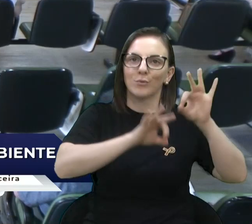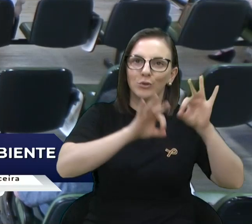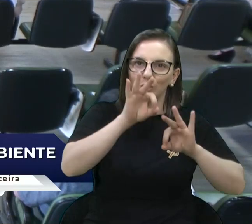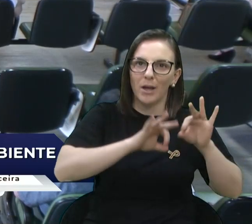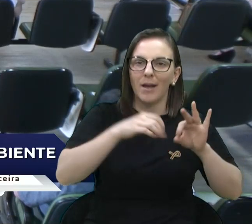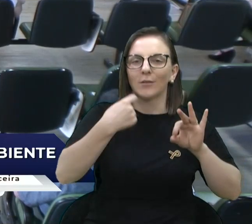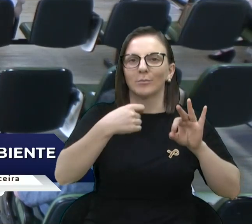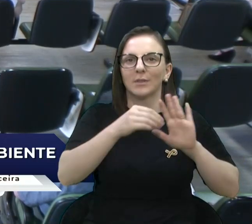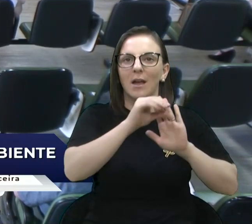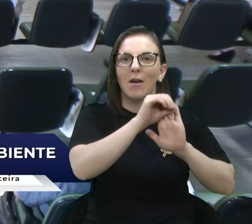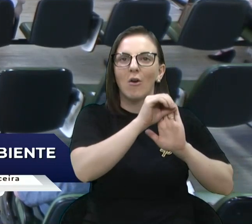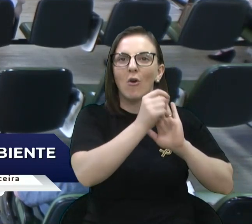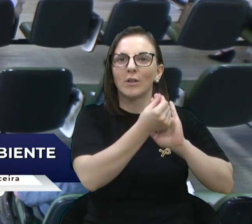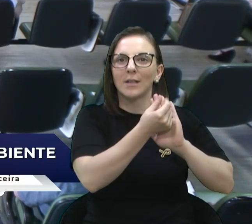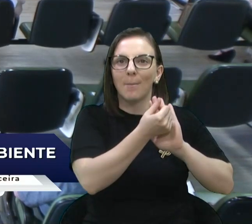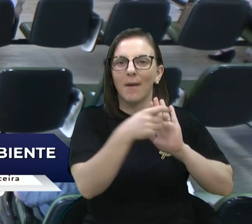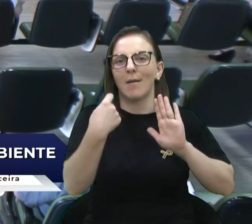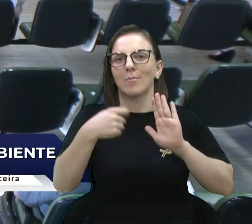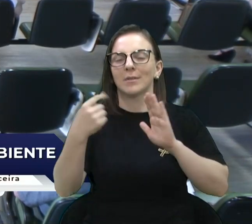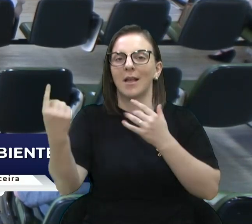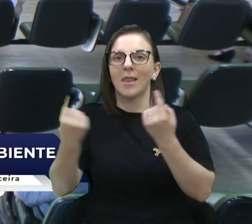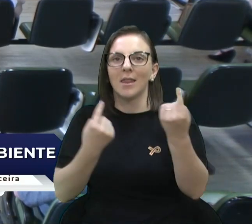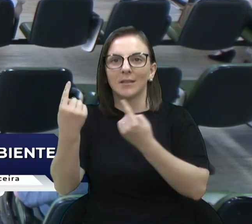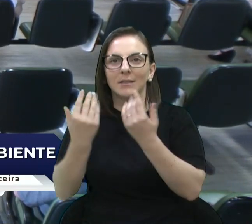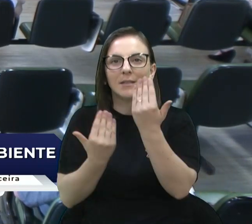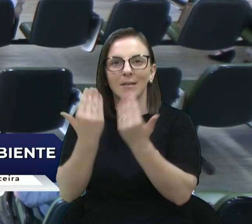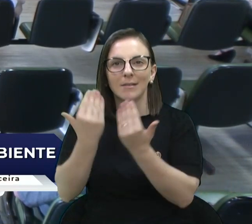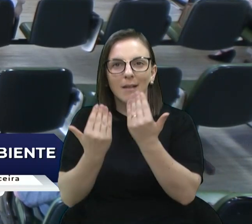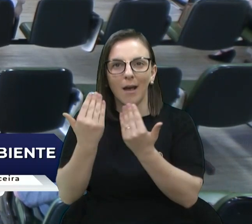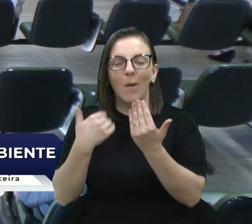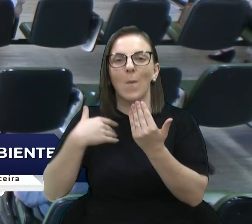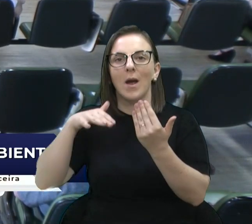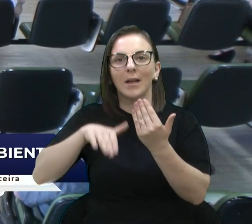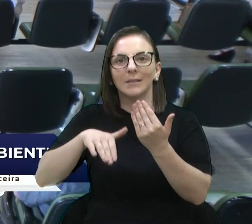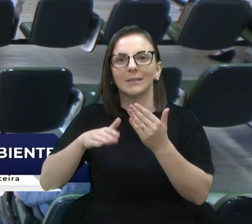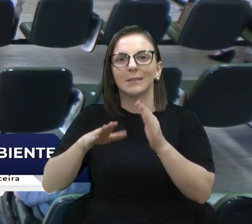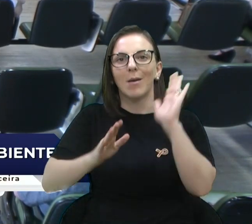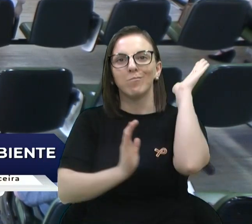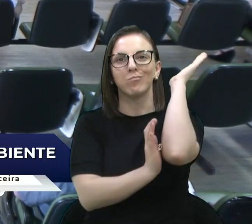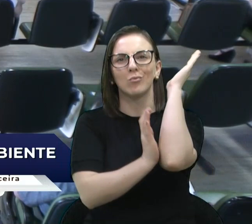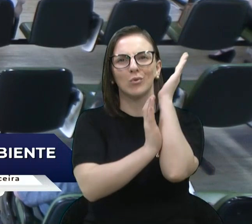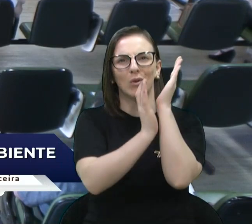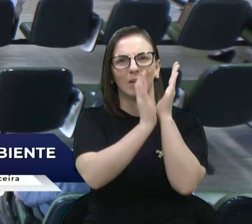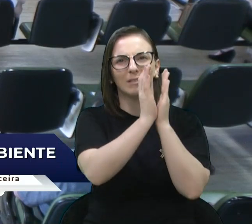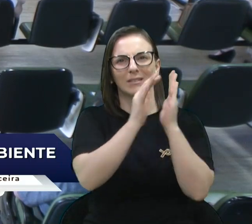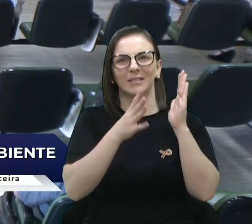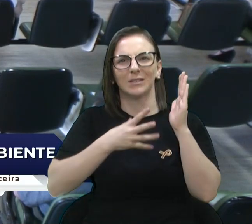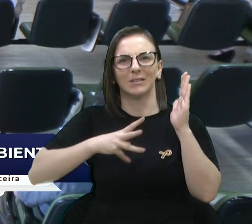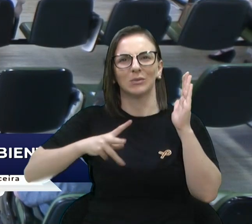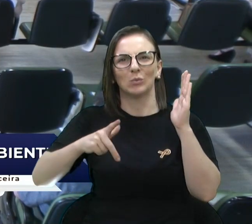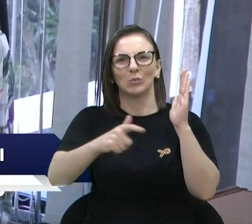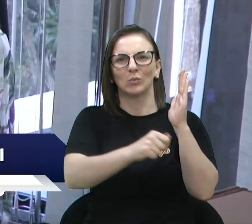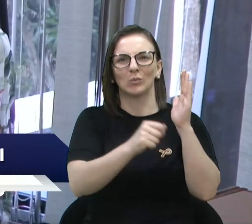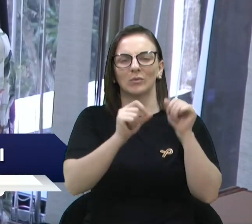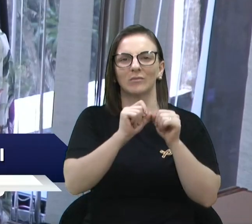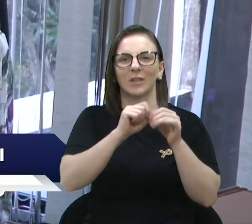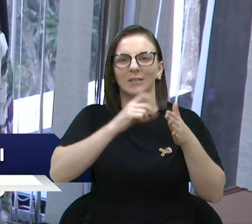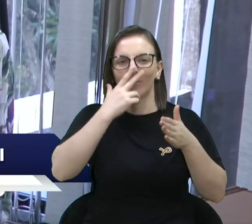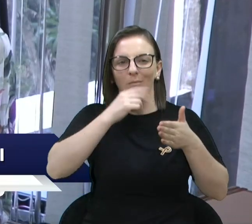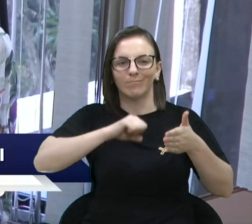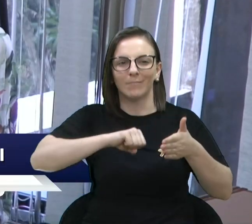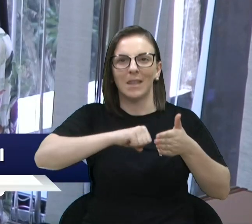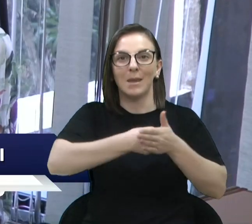licitação. Então, essa parte burocrática acaba travando um pouquinho os nossos